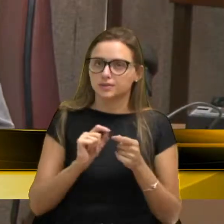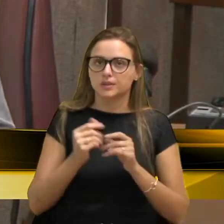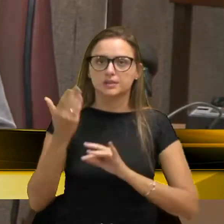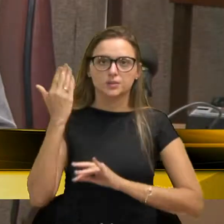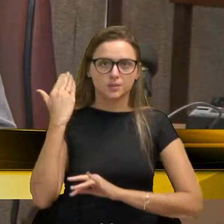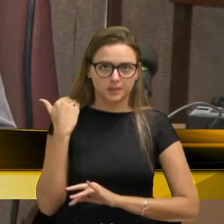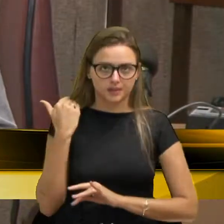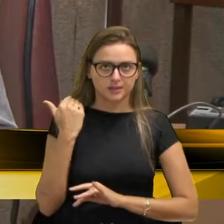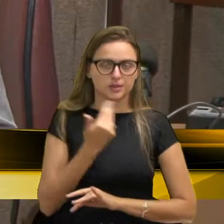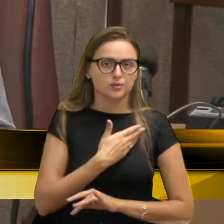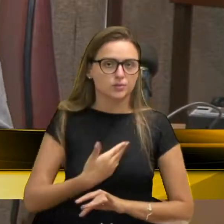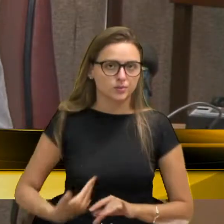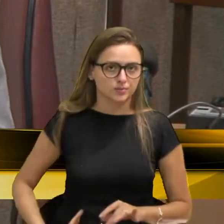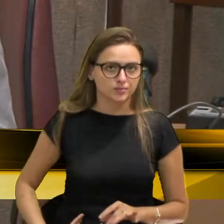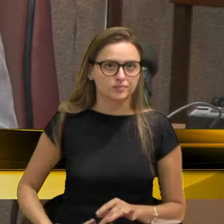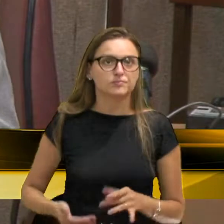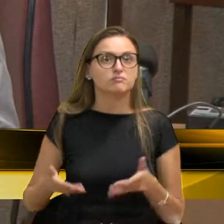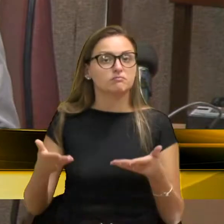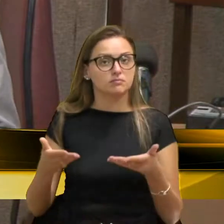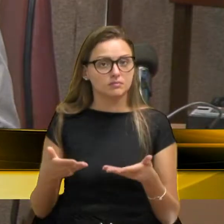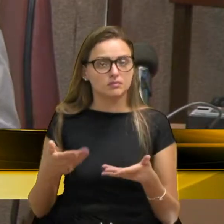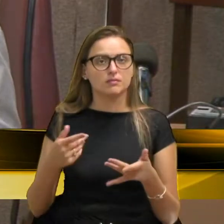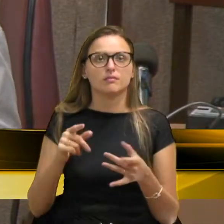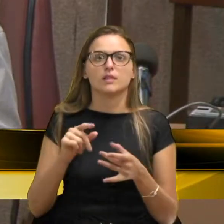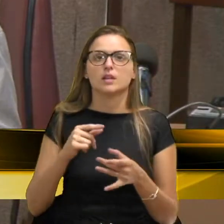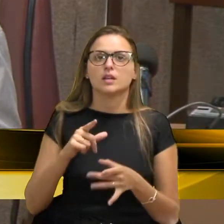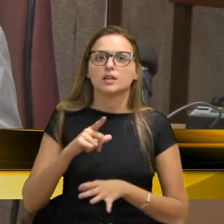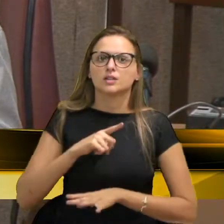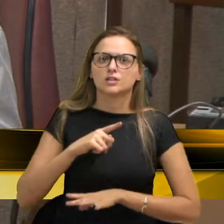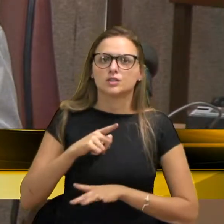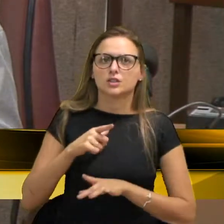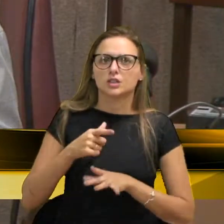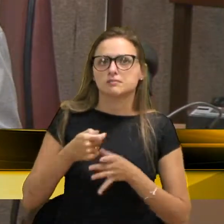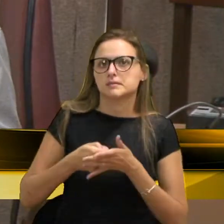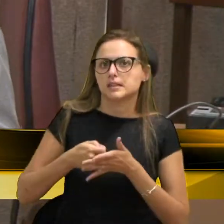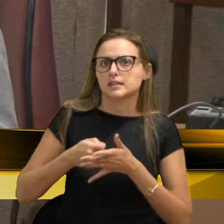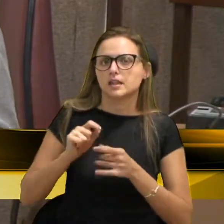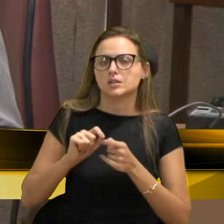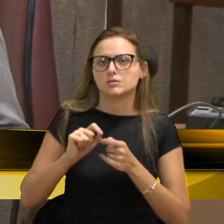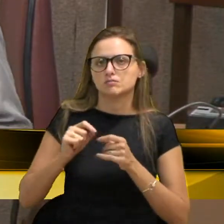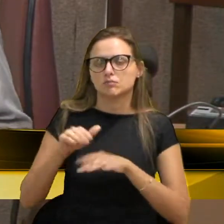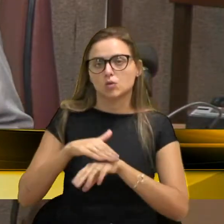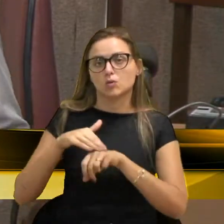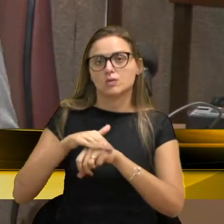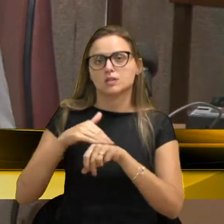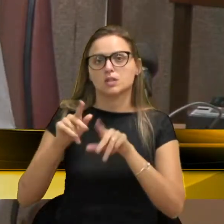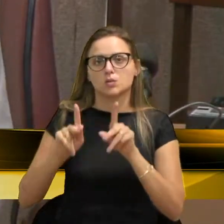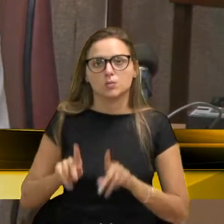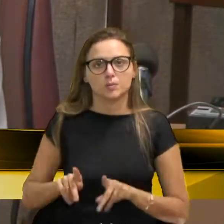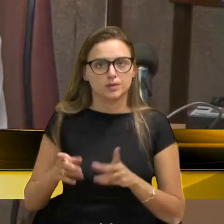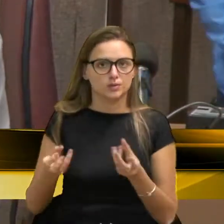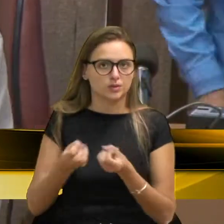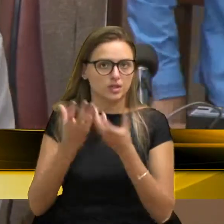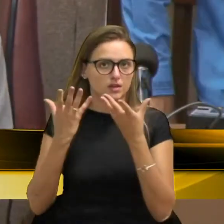Hoje, eu também mesmo tinha tentado falar com alguém da festa se tinha alguma notícia. Hoje,